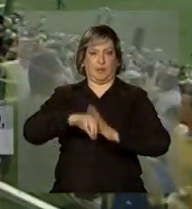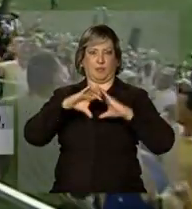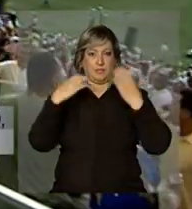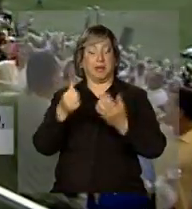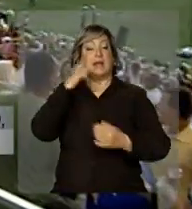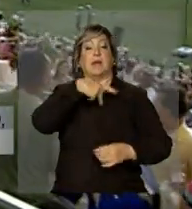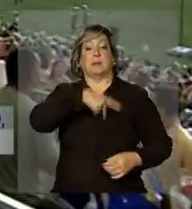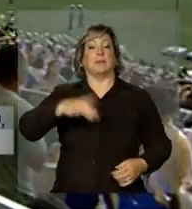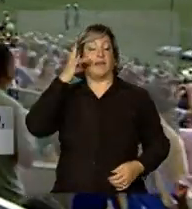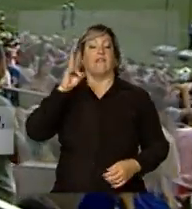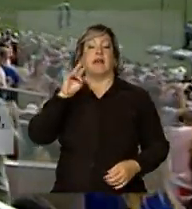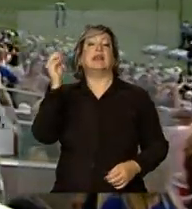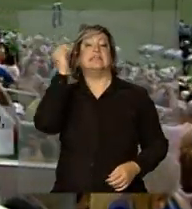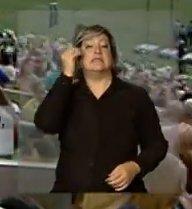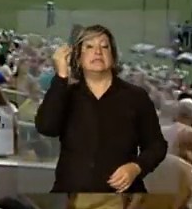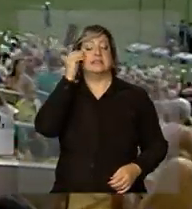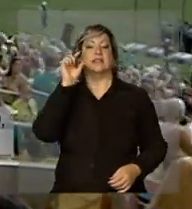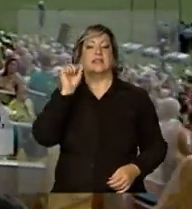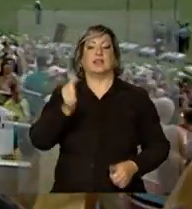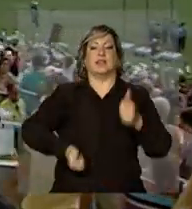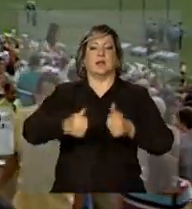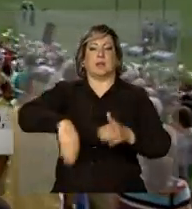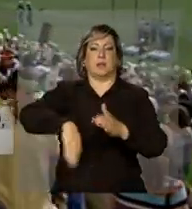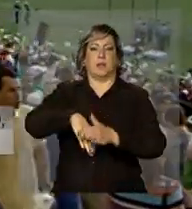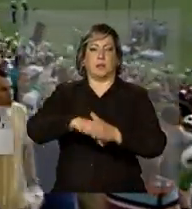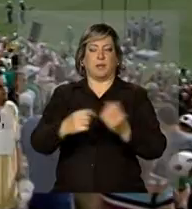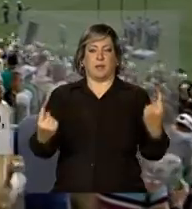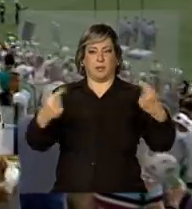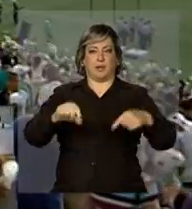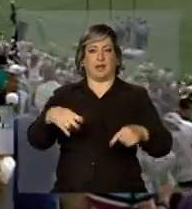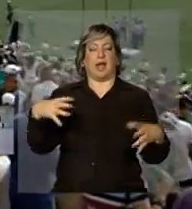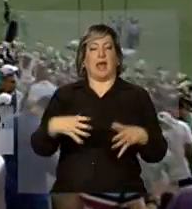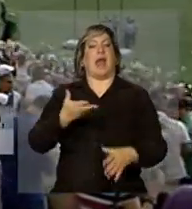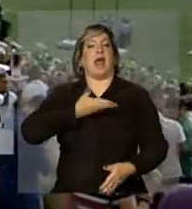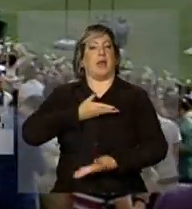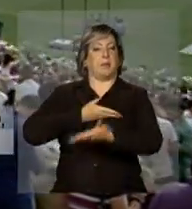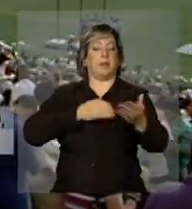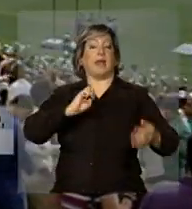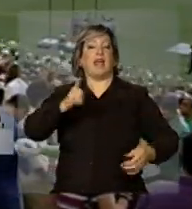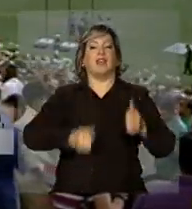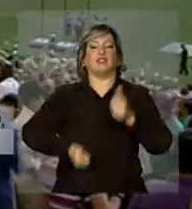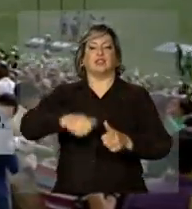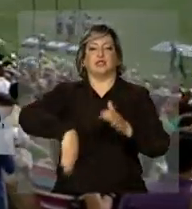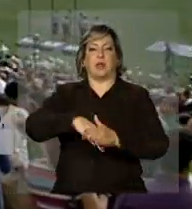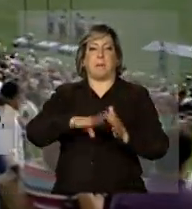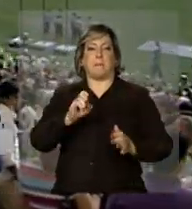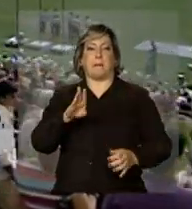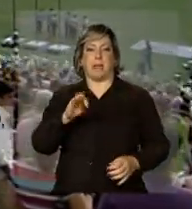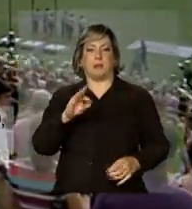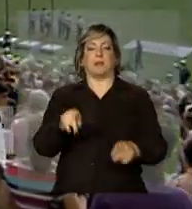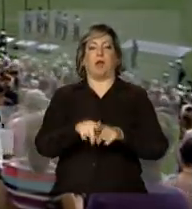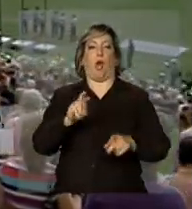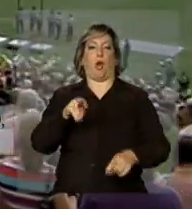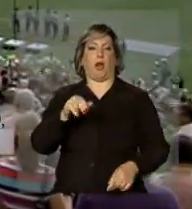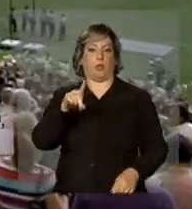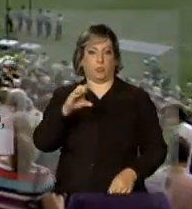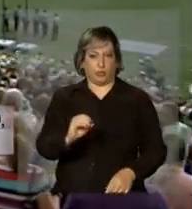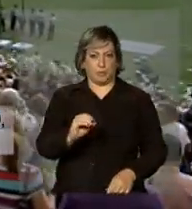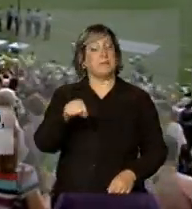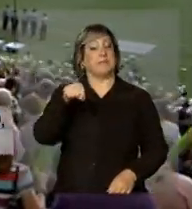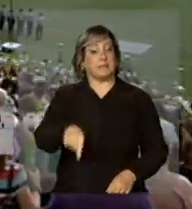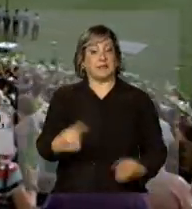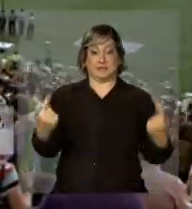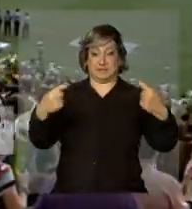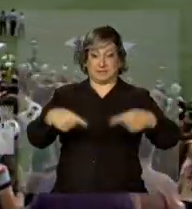Dima Rousseff vai assistir a uma partida entre amigos dos ex-jogadores Bebeto e Ronaldo. Essa